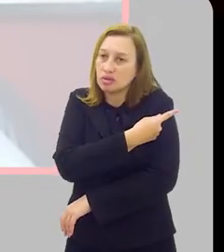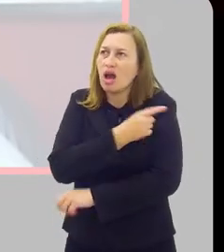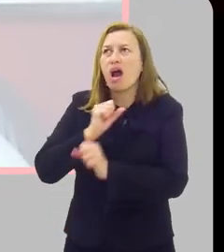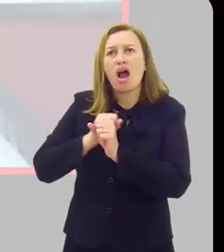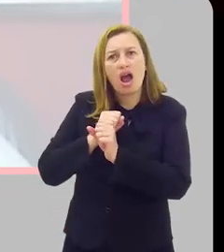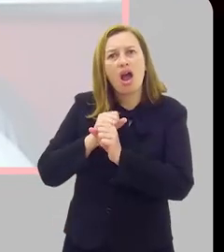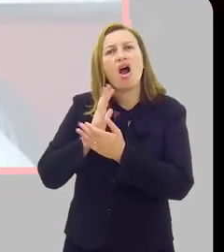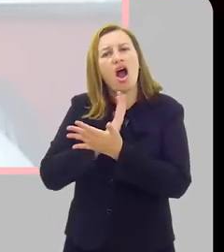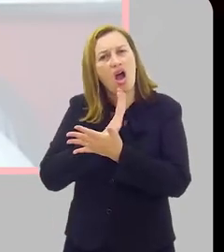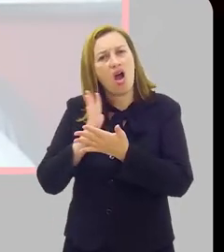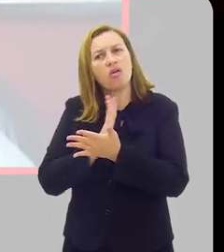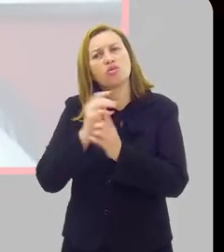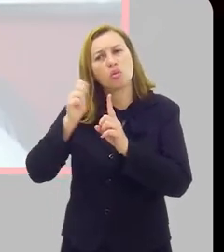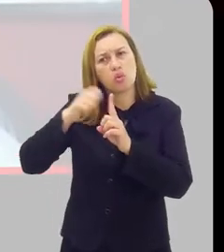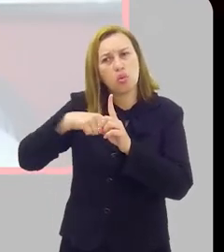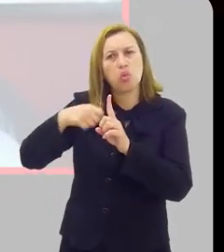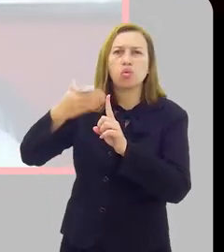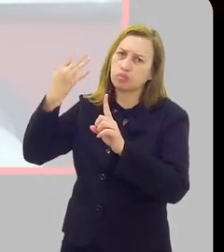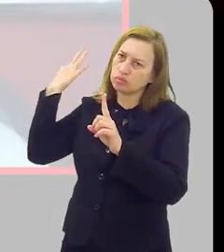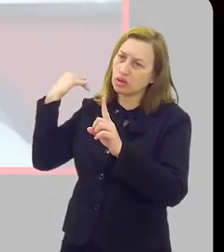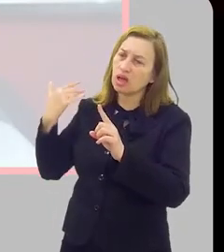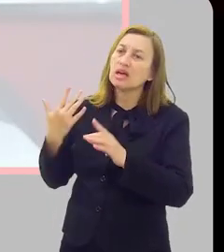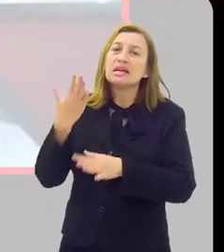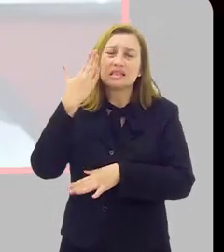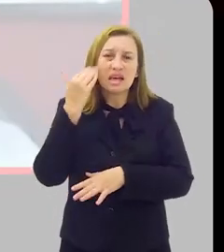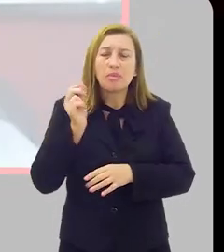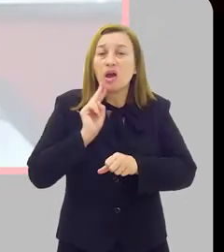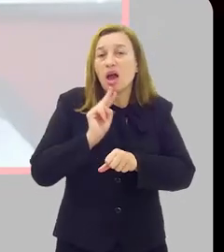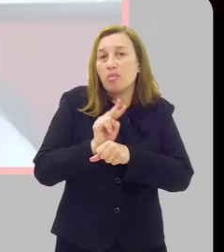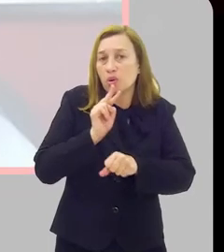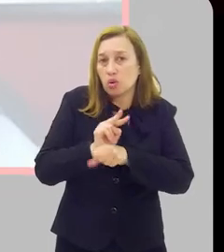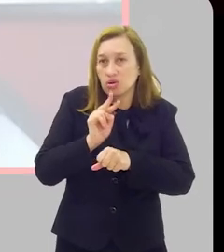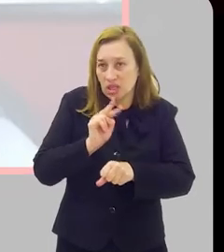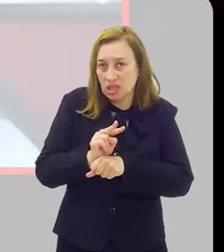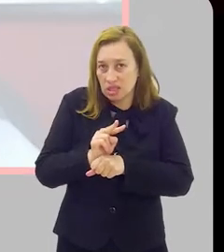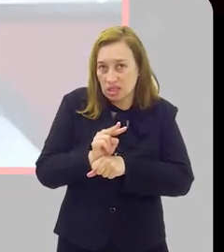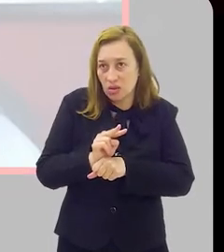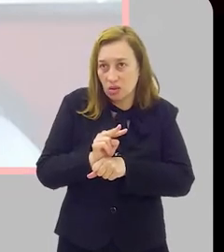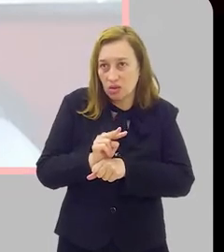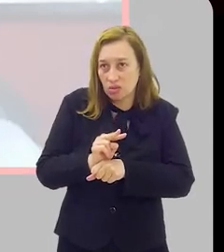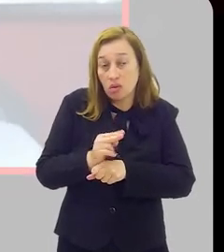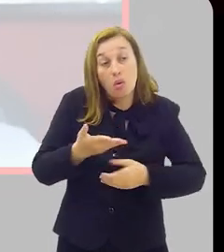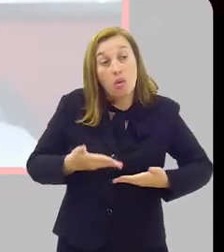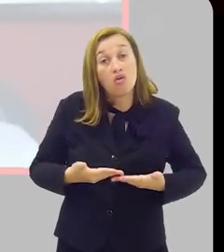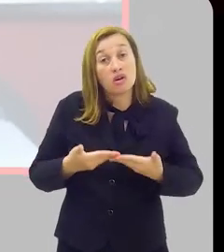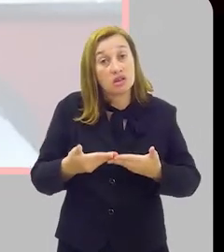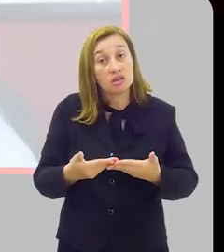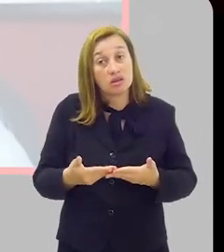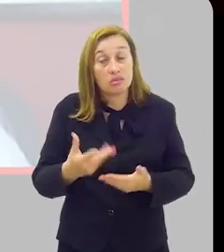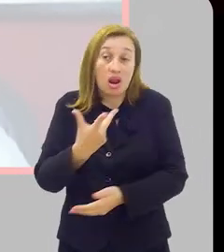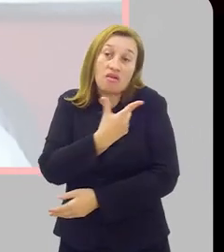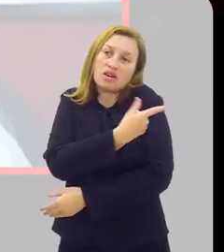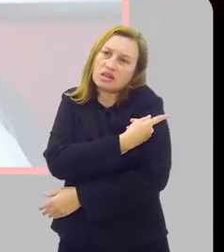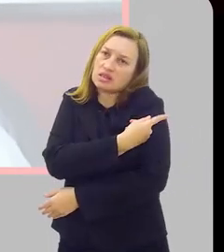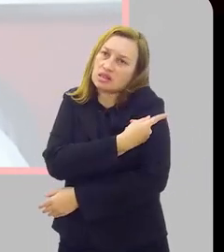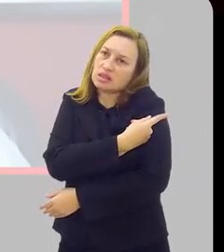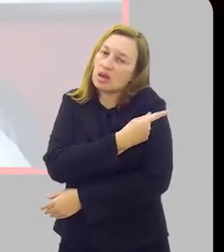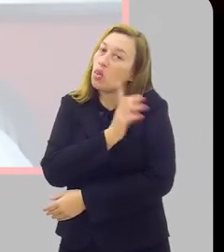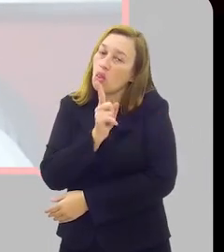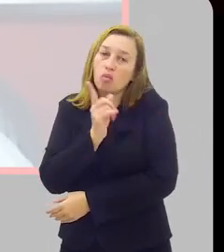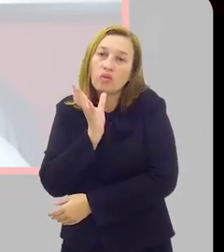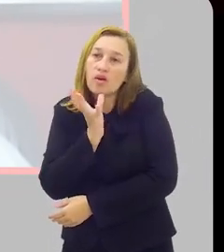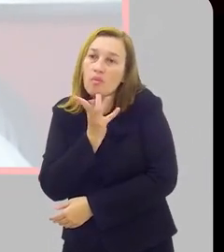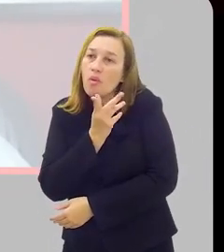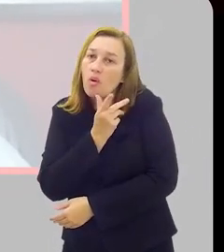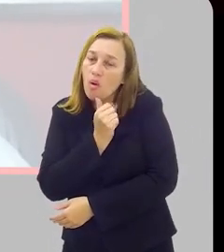vacina há bastante tempo, há vários meses atrás. E nós sabemos que a proteção conferida pela vacina, ela não